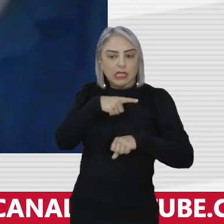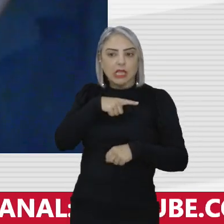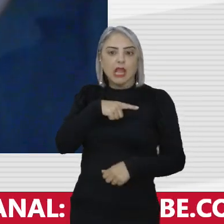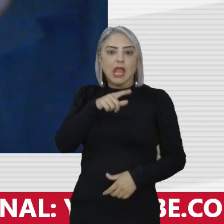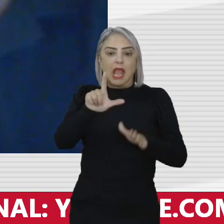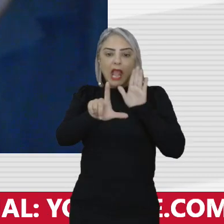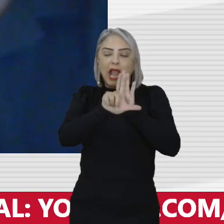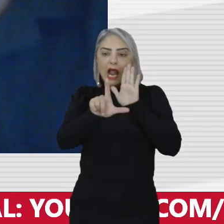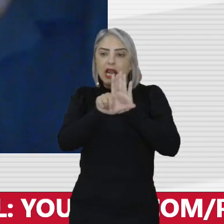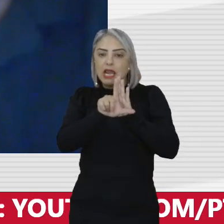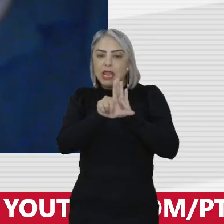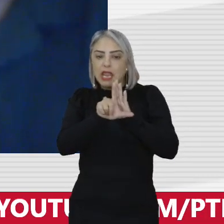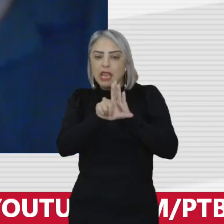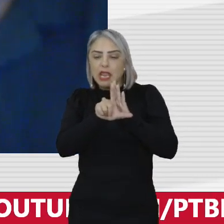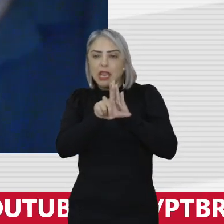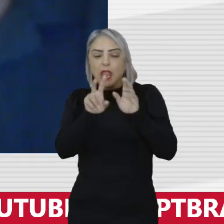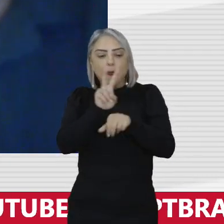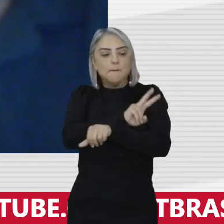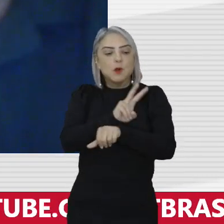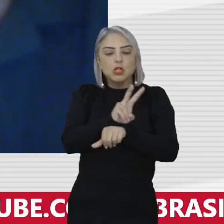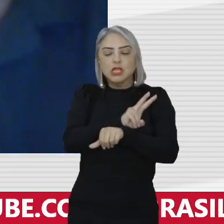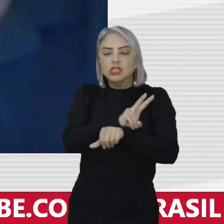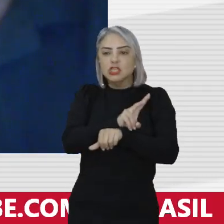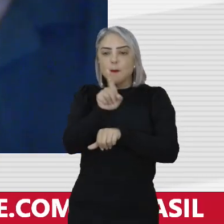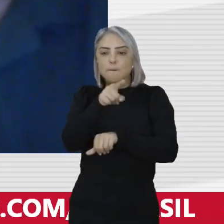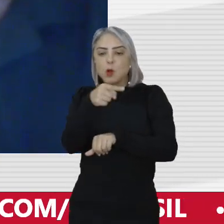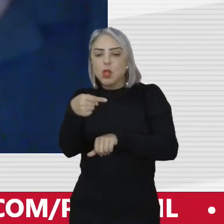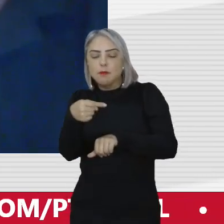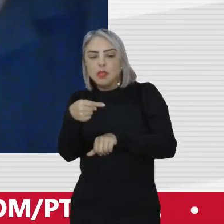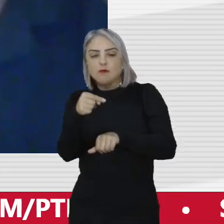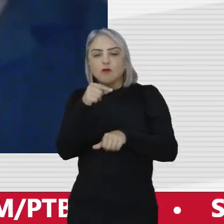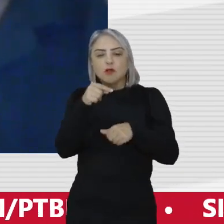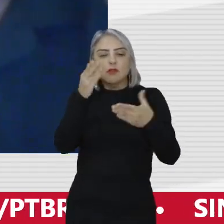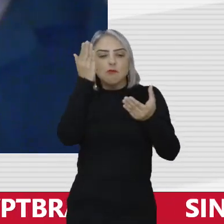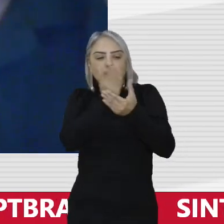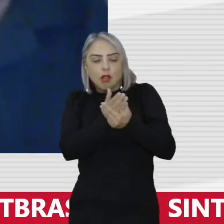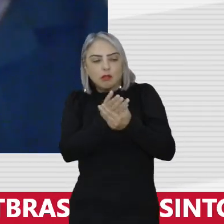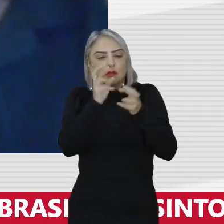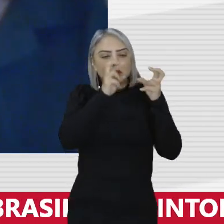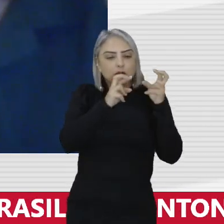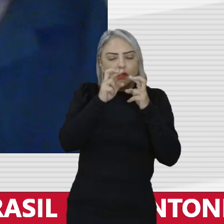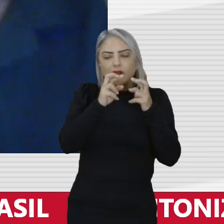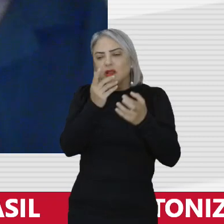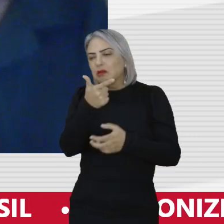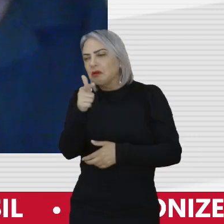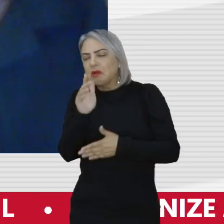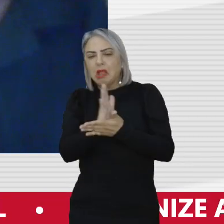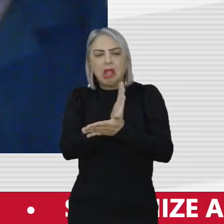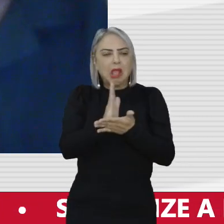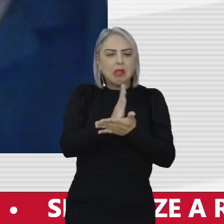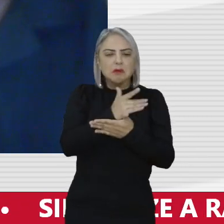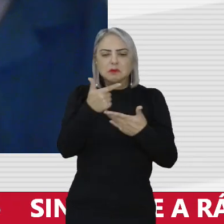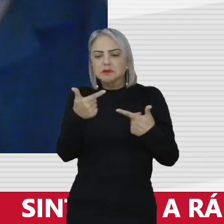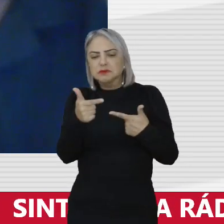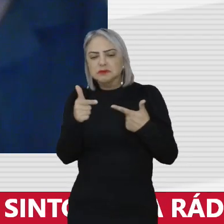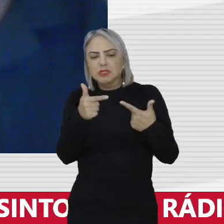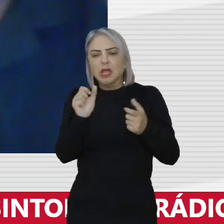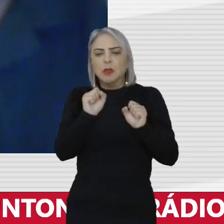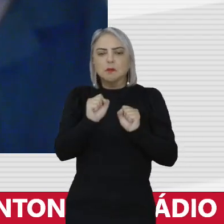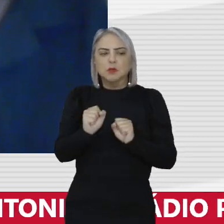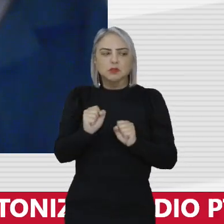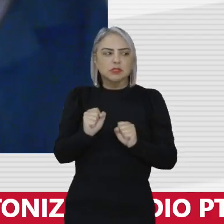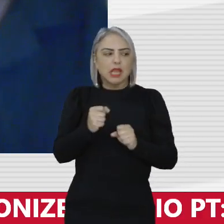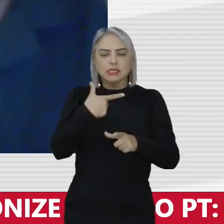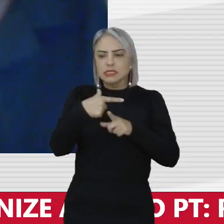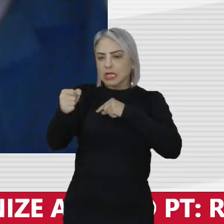vedava que eles fossem processados, fossem investigados, e os outros puderam sair